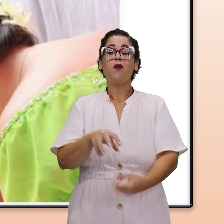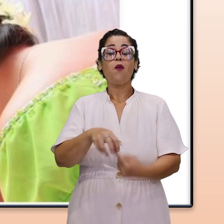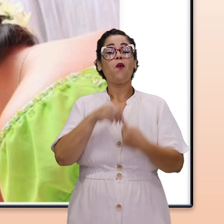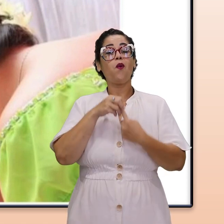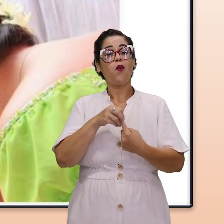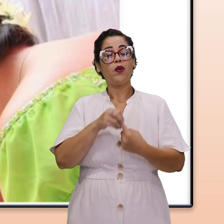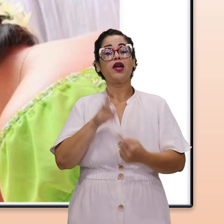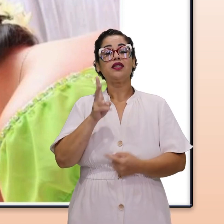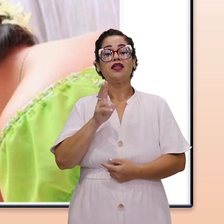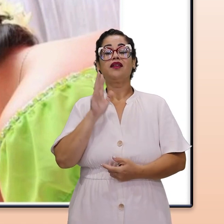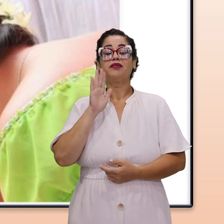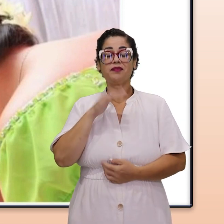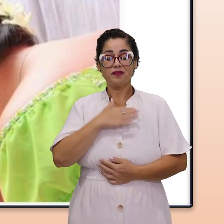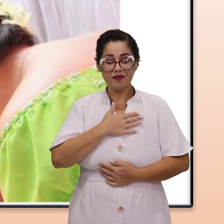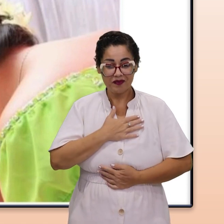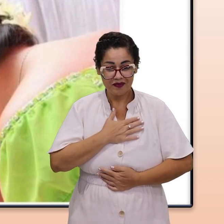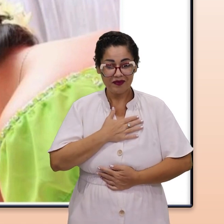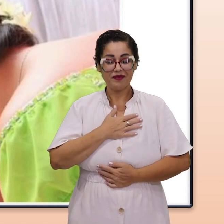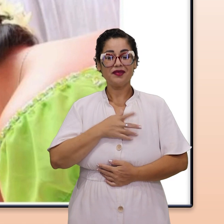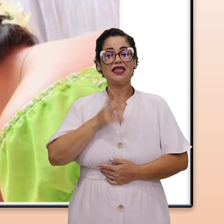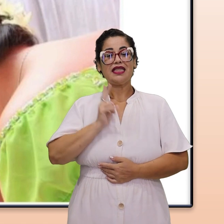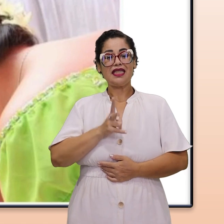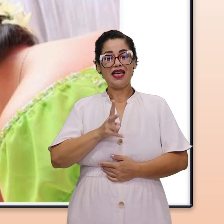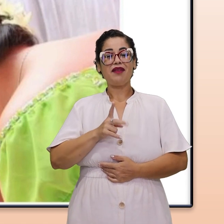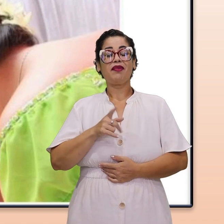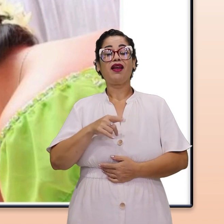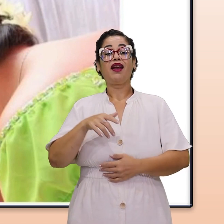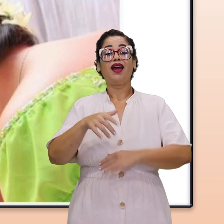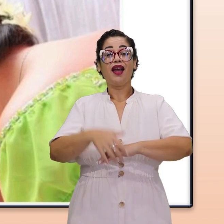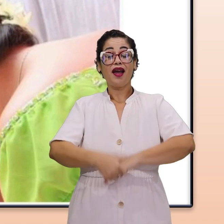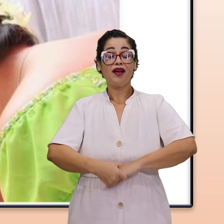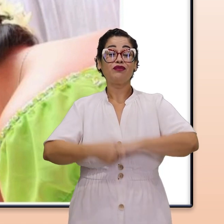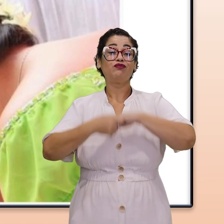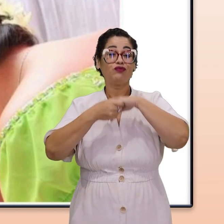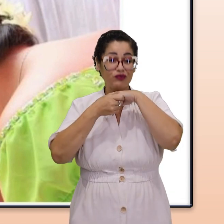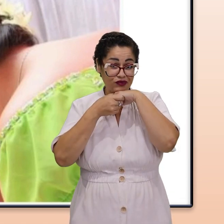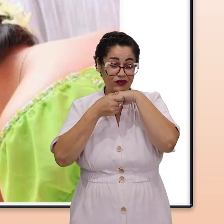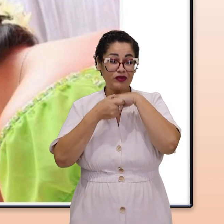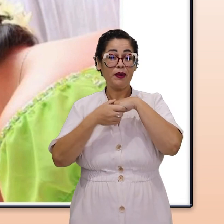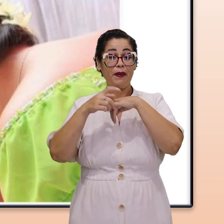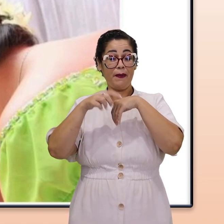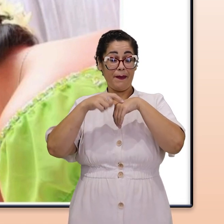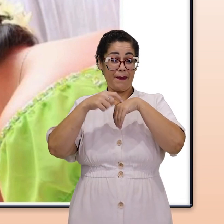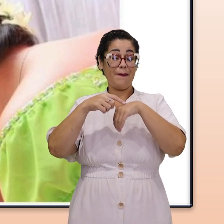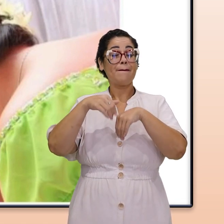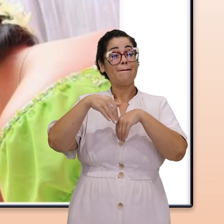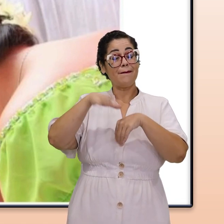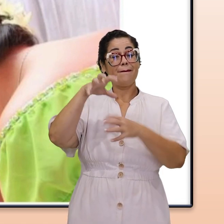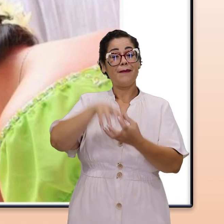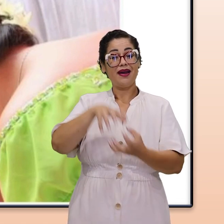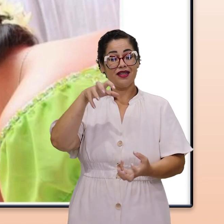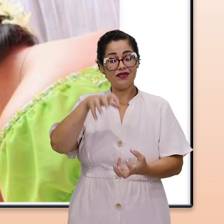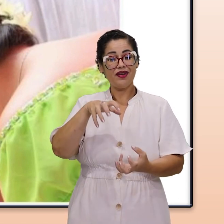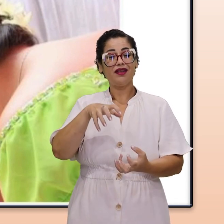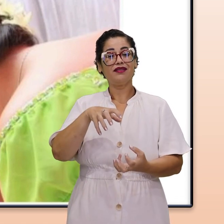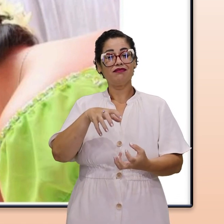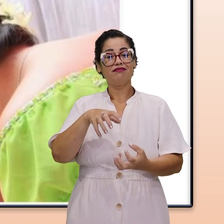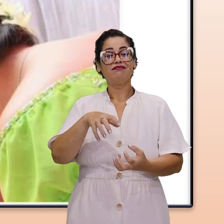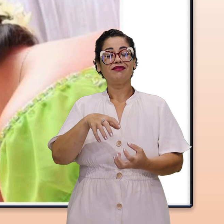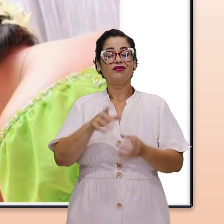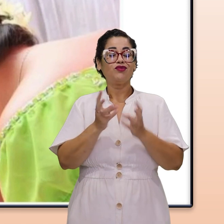única de mostrar reverência. Eles pegam a mão de uma pessoa mais velha e a